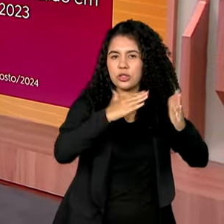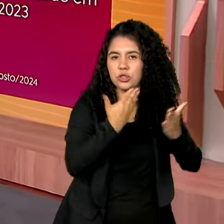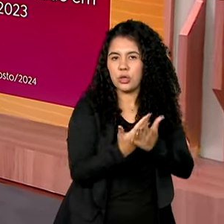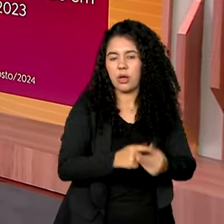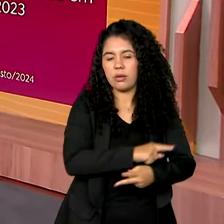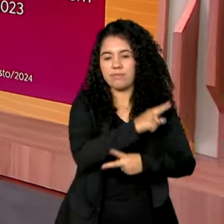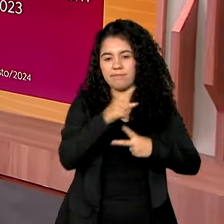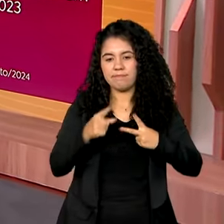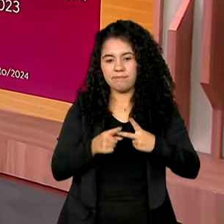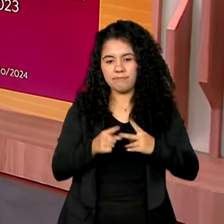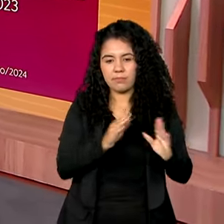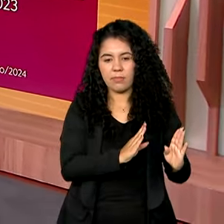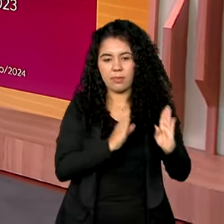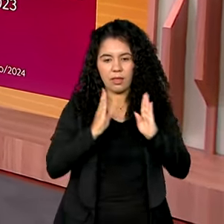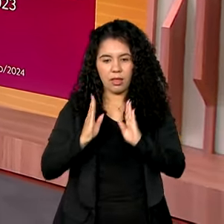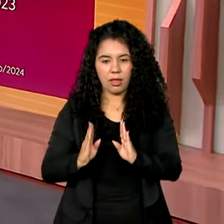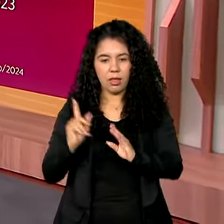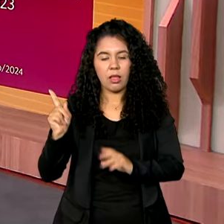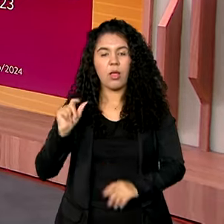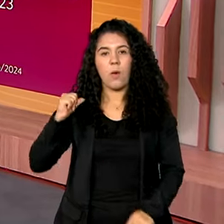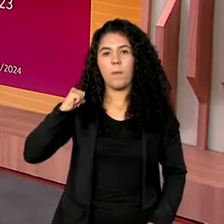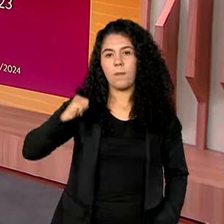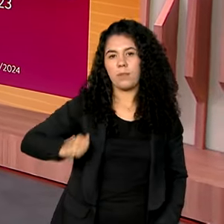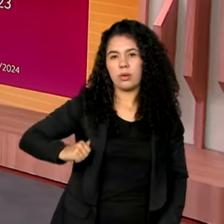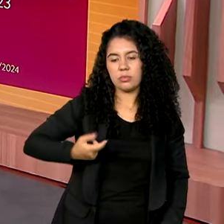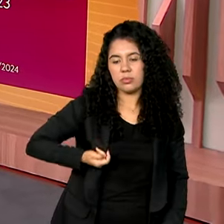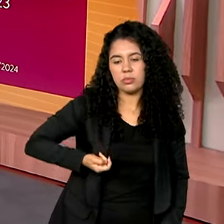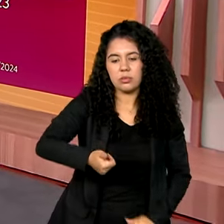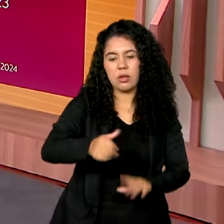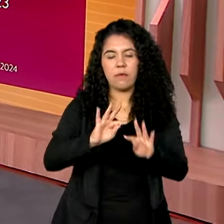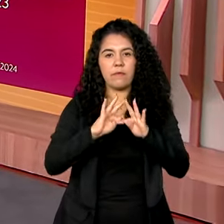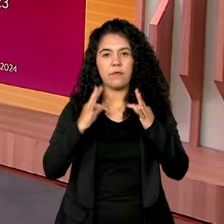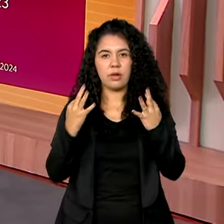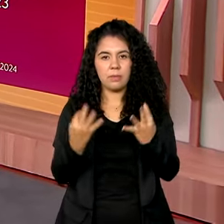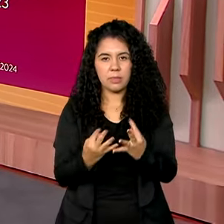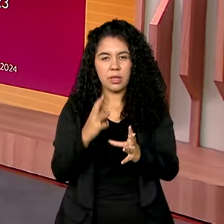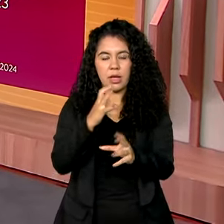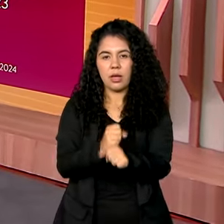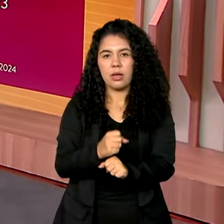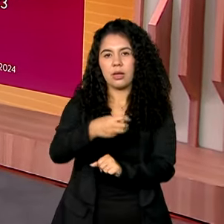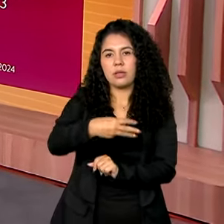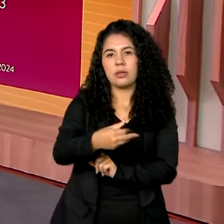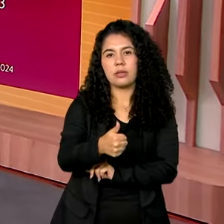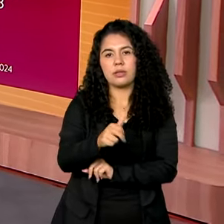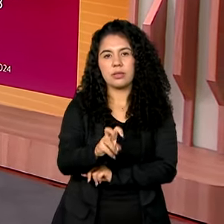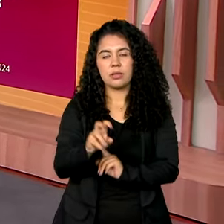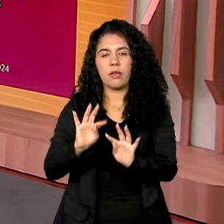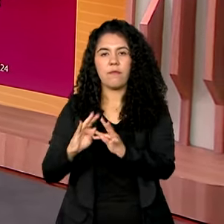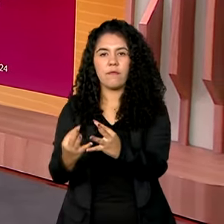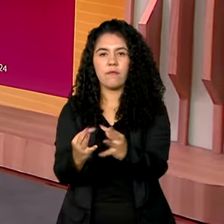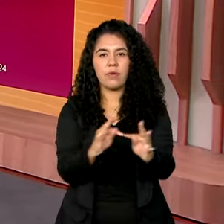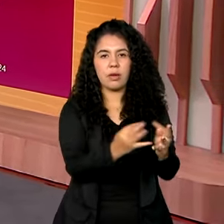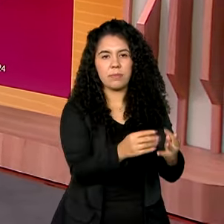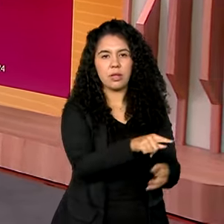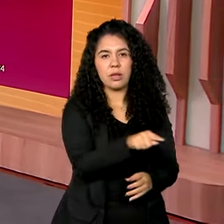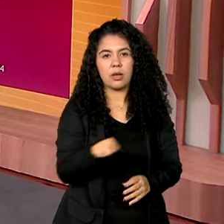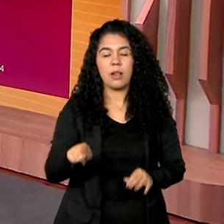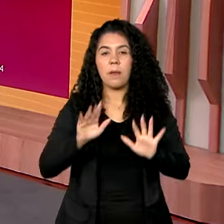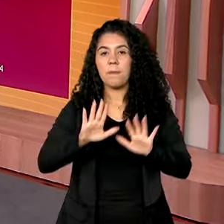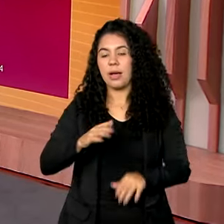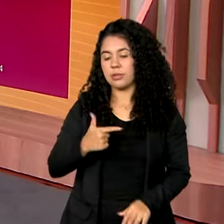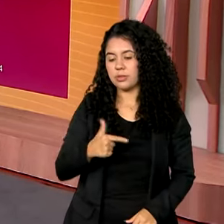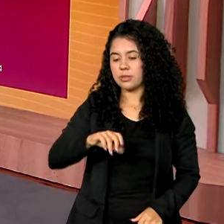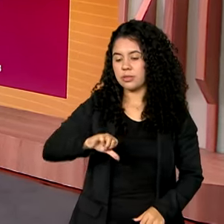Família chega a 315 famílias, sendo que entre os beneficiários estão 269